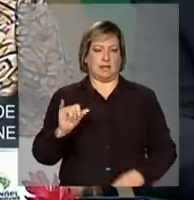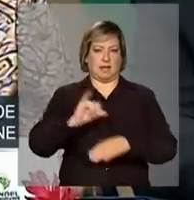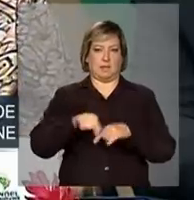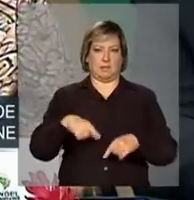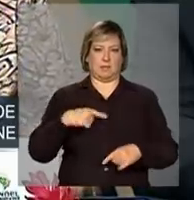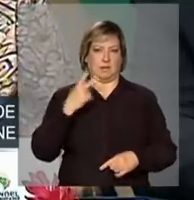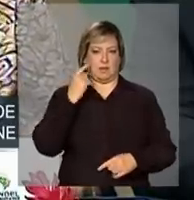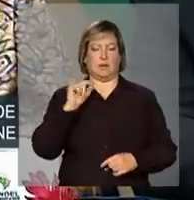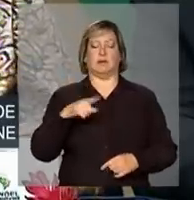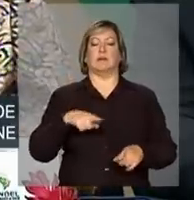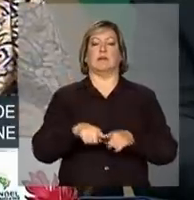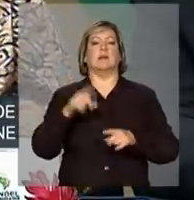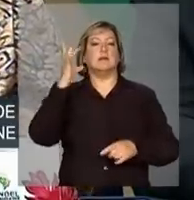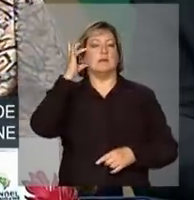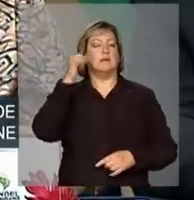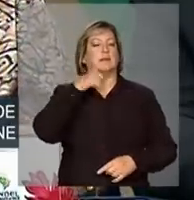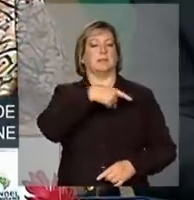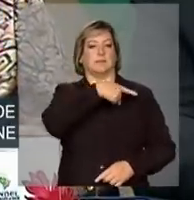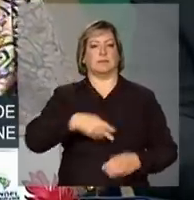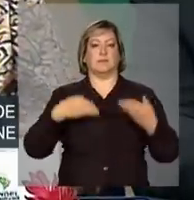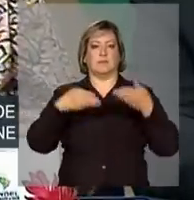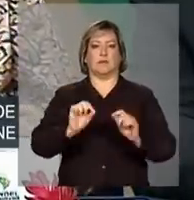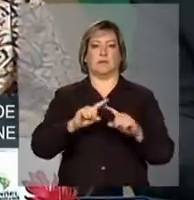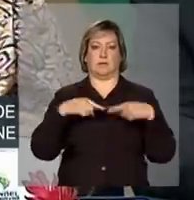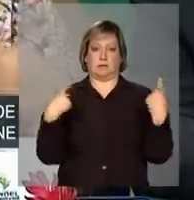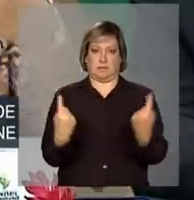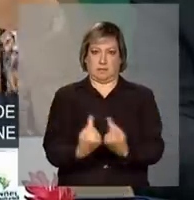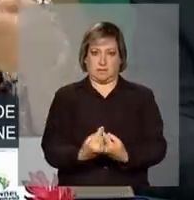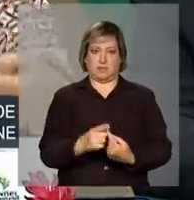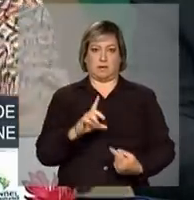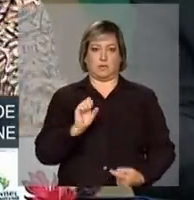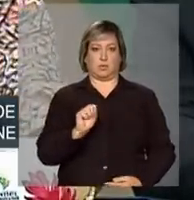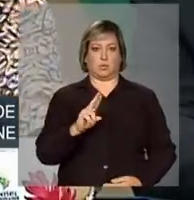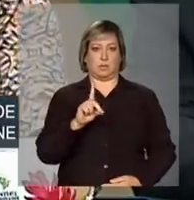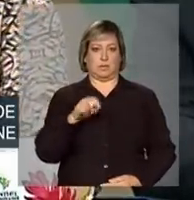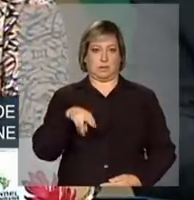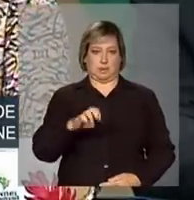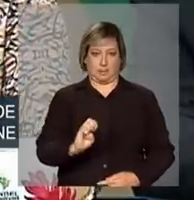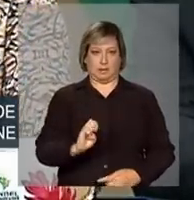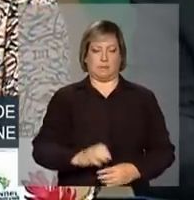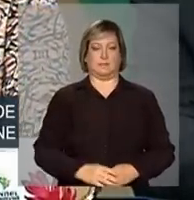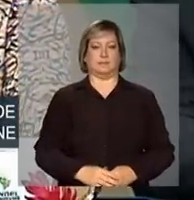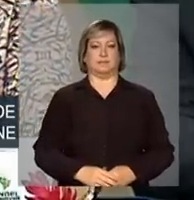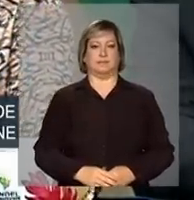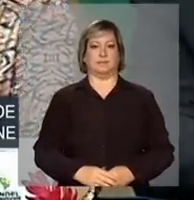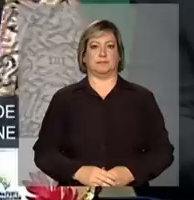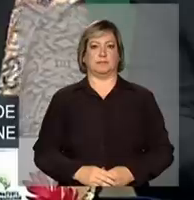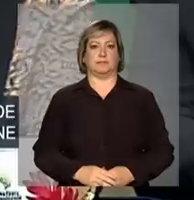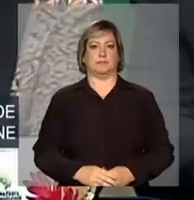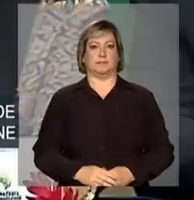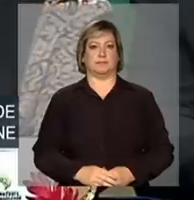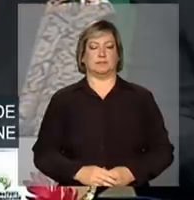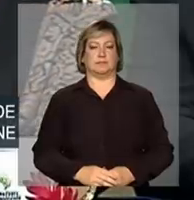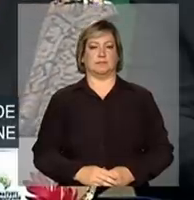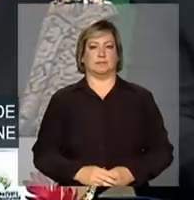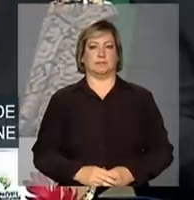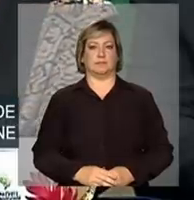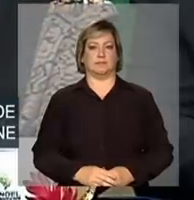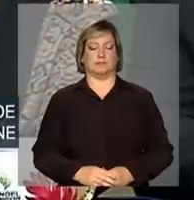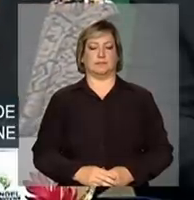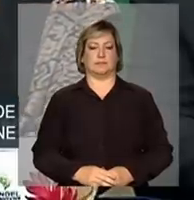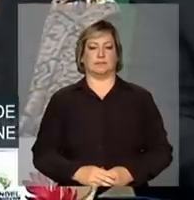reunião do Conselho Deliberativo da Sudene. ... com as ações intermergenciais enfrentar esses